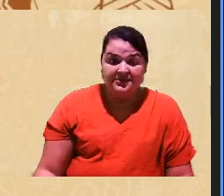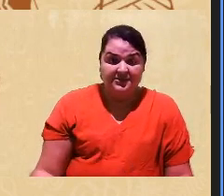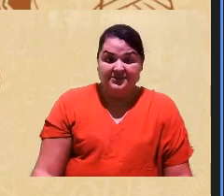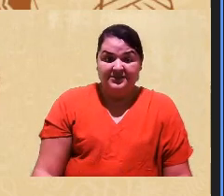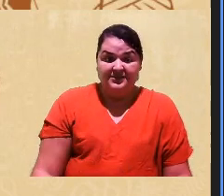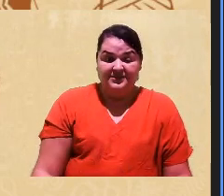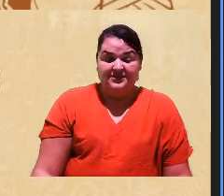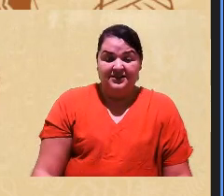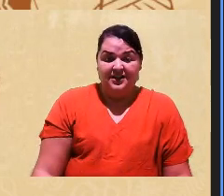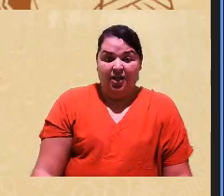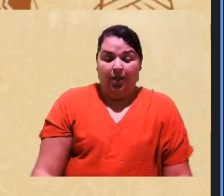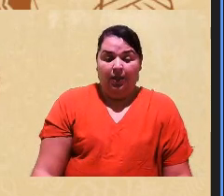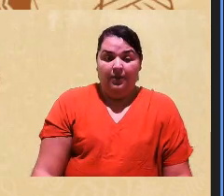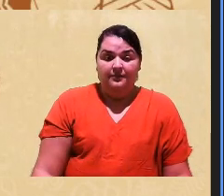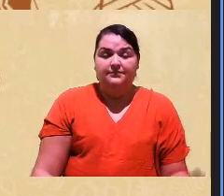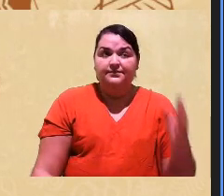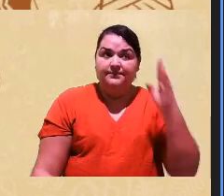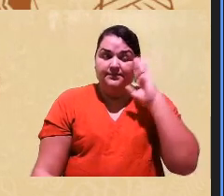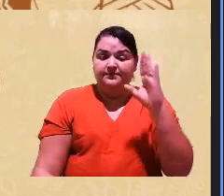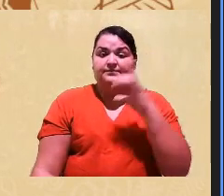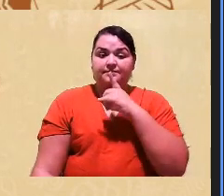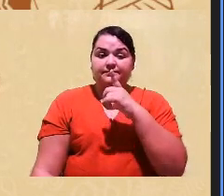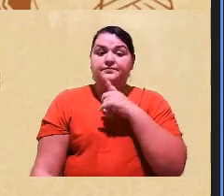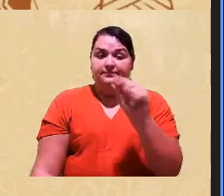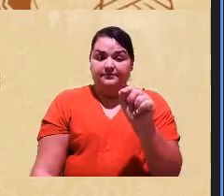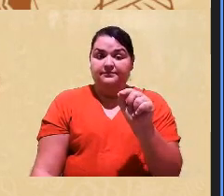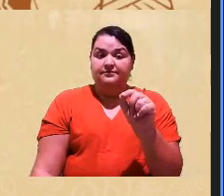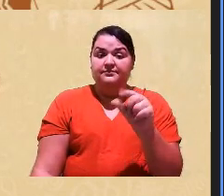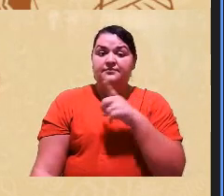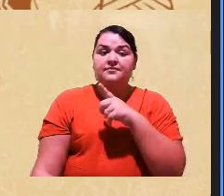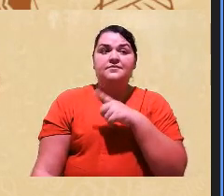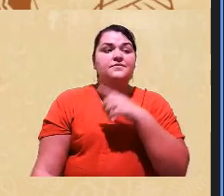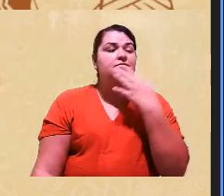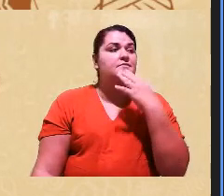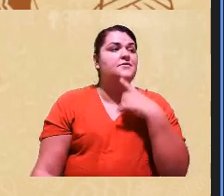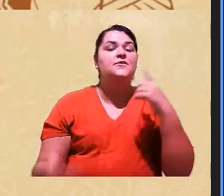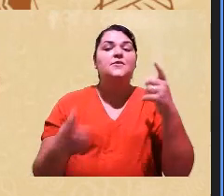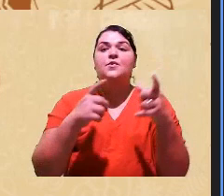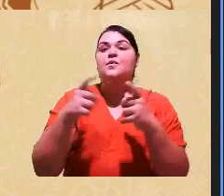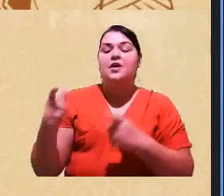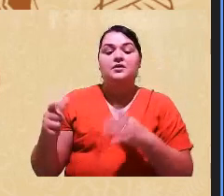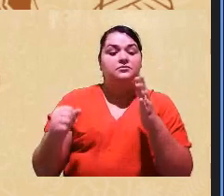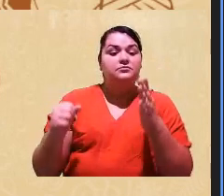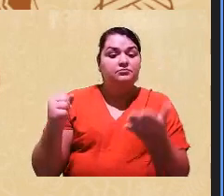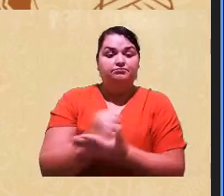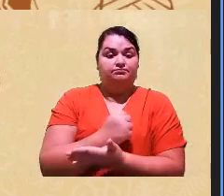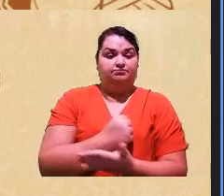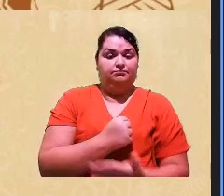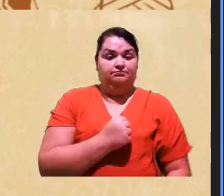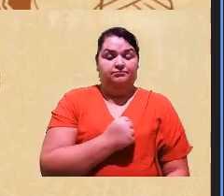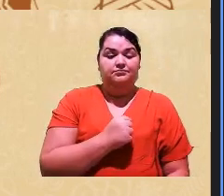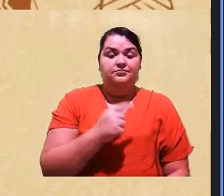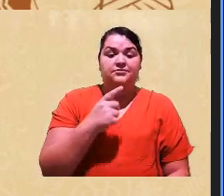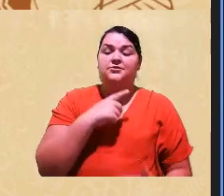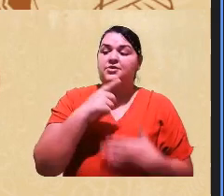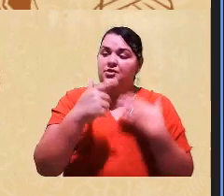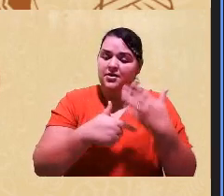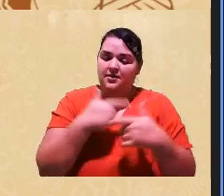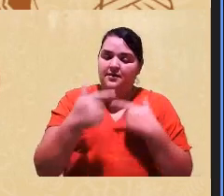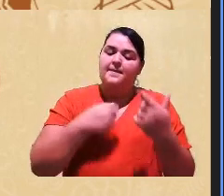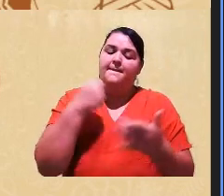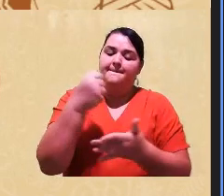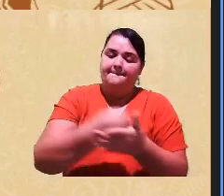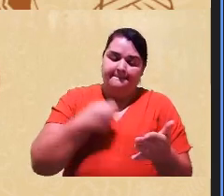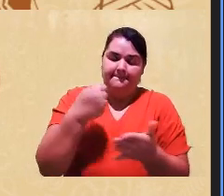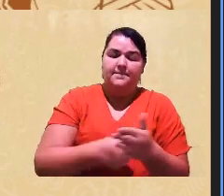E principalmente quando a gente ocupa certos espaços. Então o tempo inteiro a gente está lutando pelo reconhecimento do